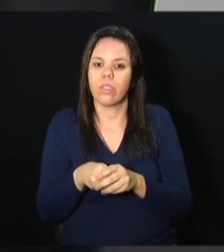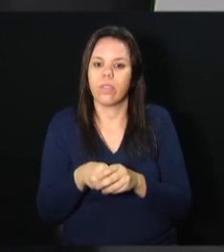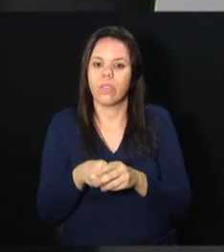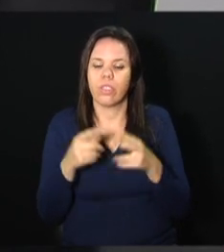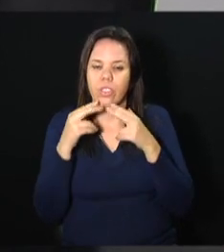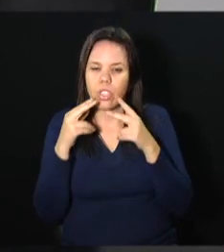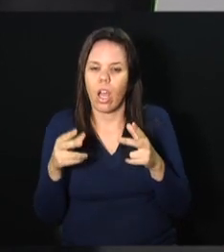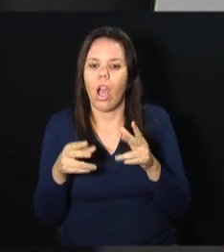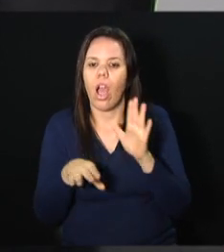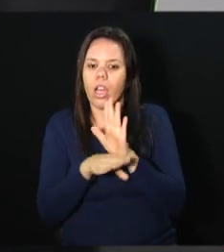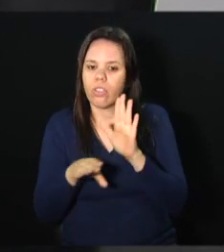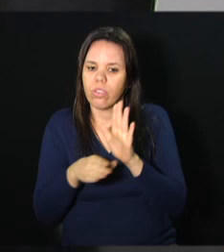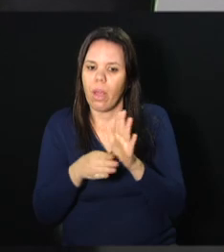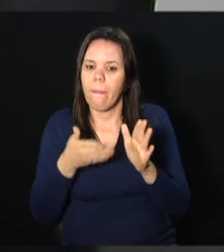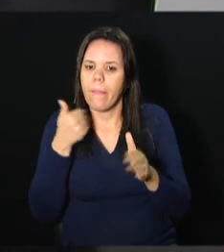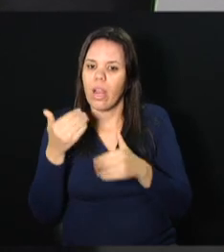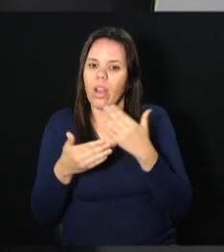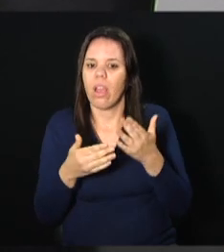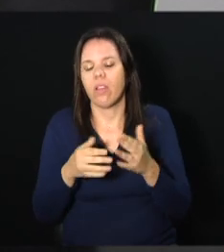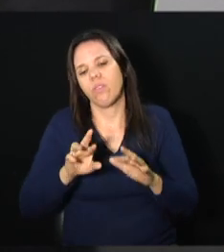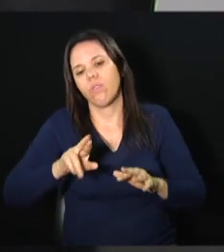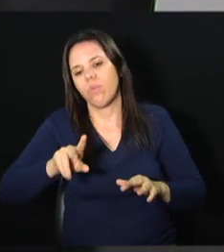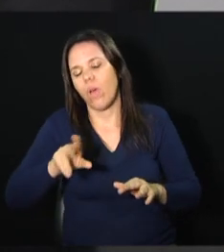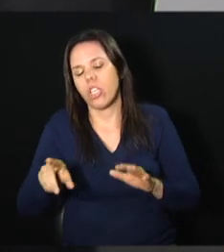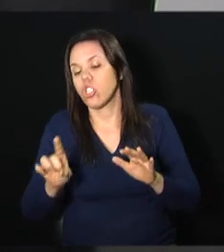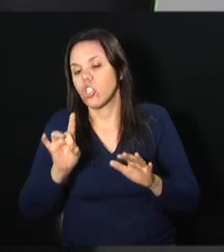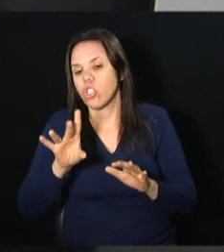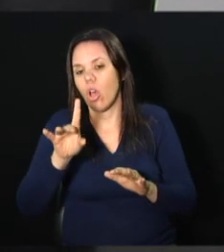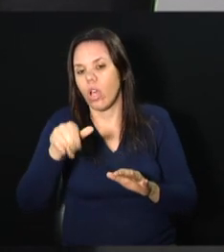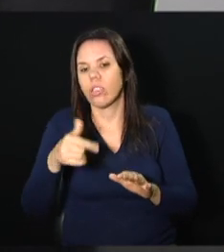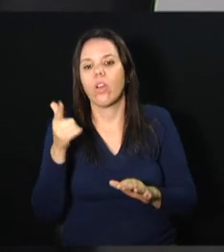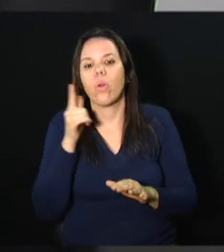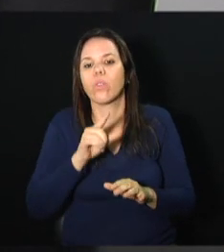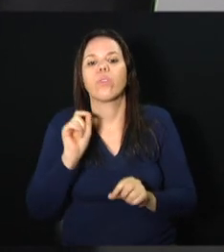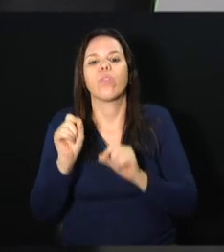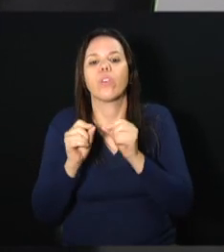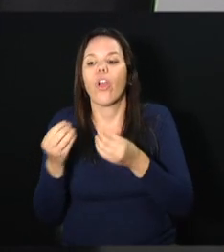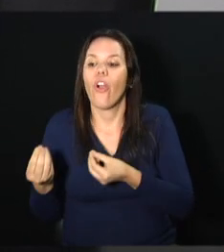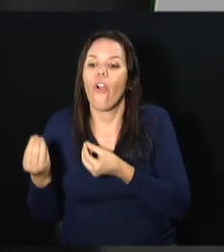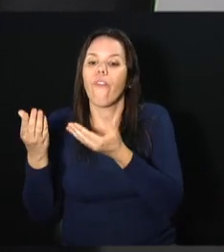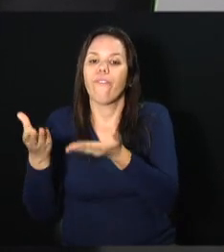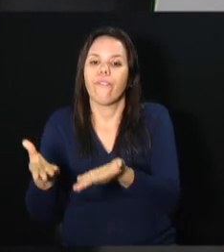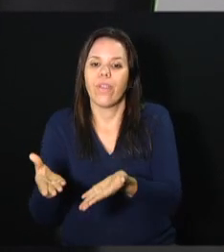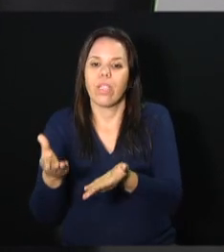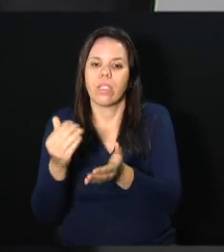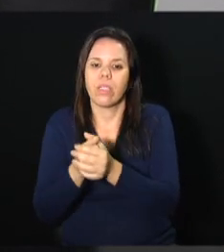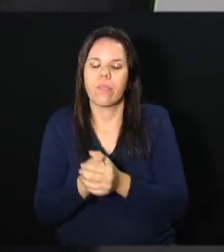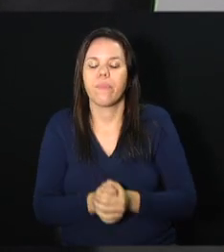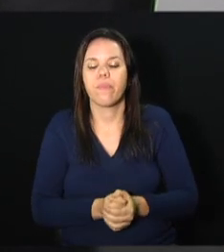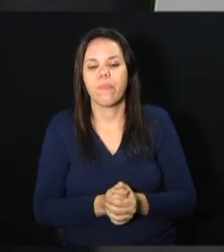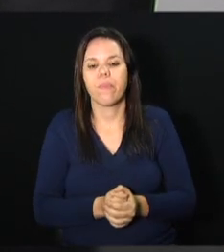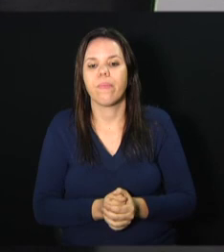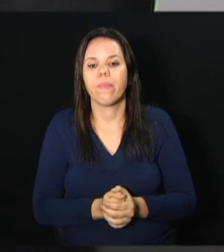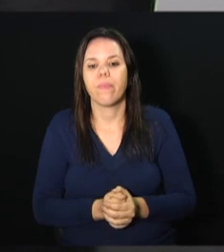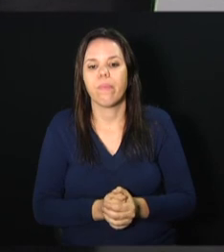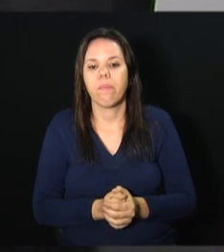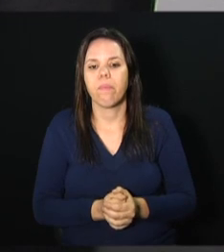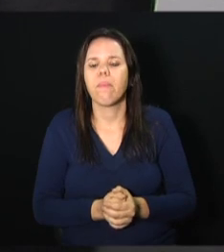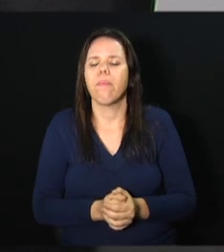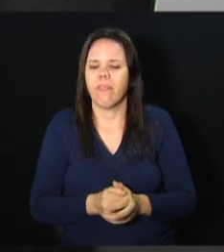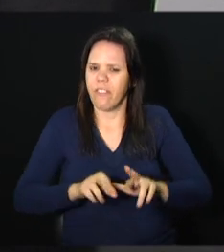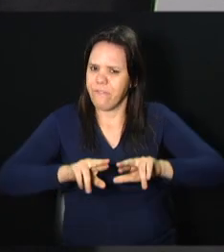chamando personalização, mas não é personalização. O que eles estão conseguindo é oferecer em mais variações,